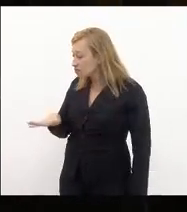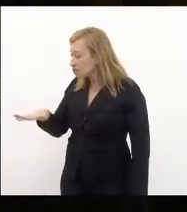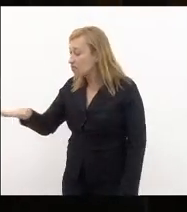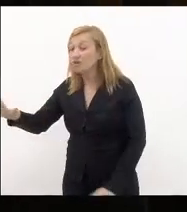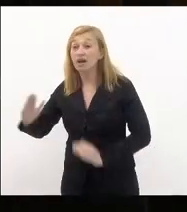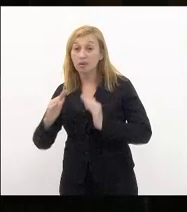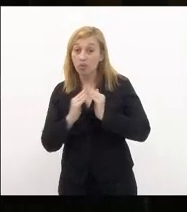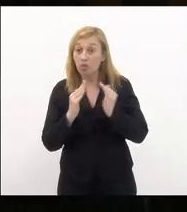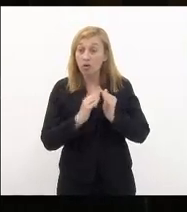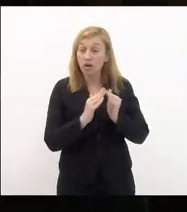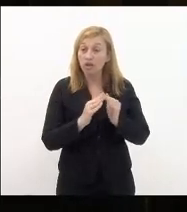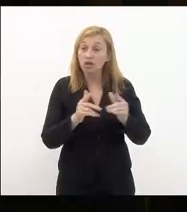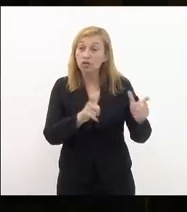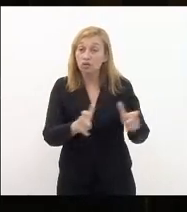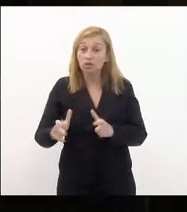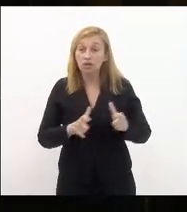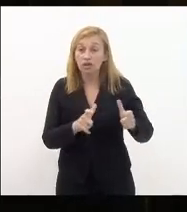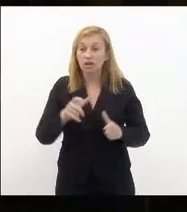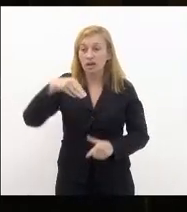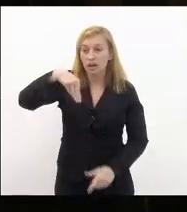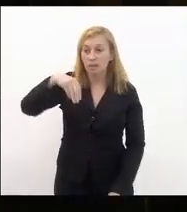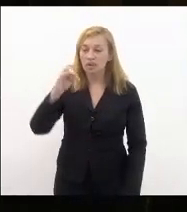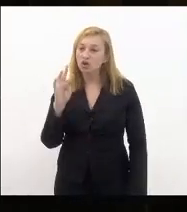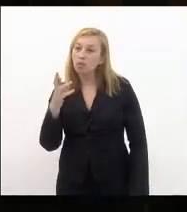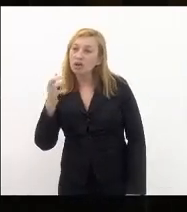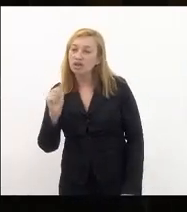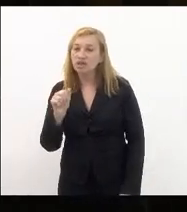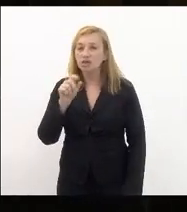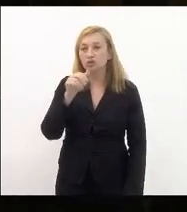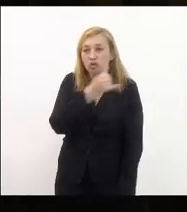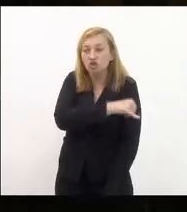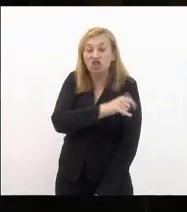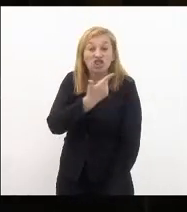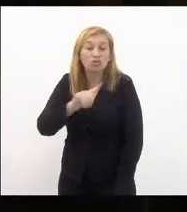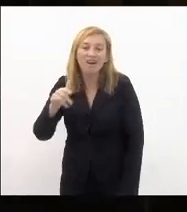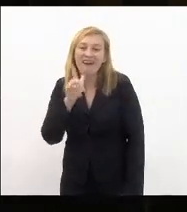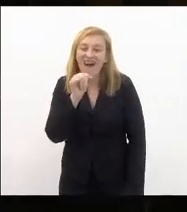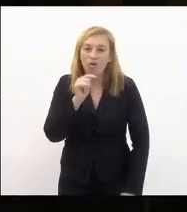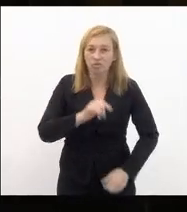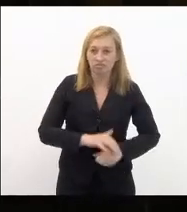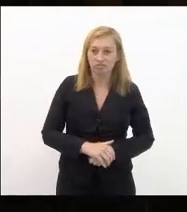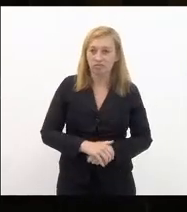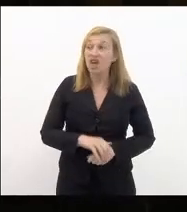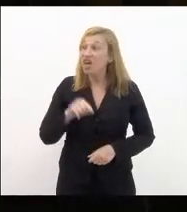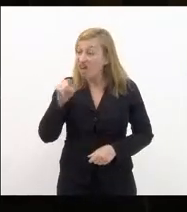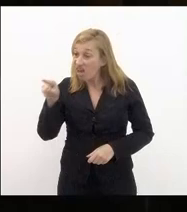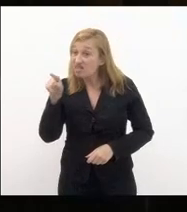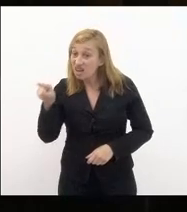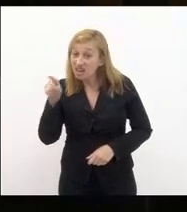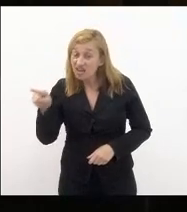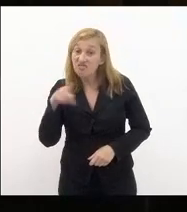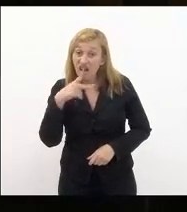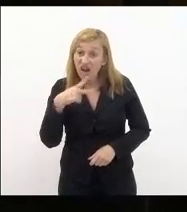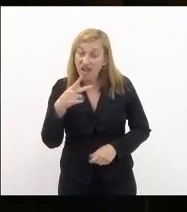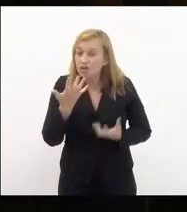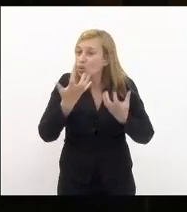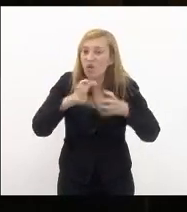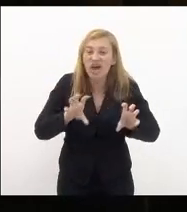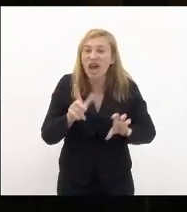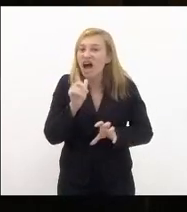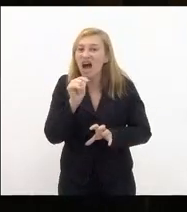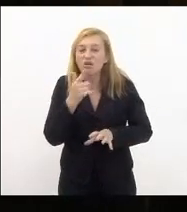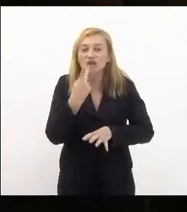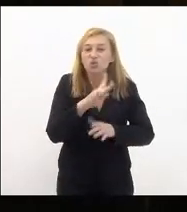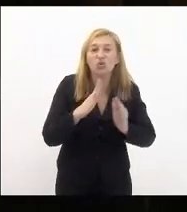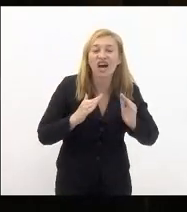regiões da região metropolitana do Rio de Janeiro que não tem água esses mesmos que aqui falaram não querem levar água